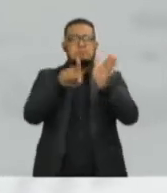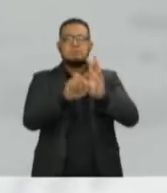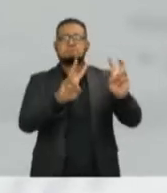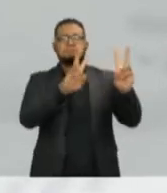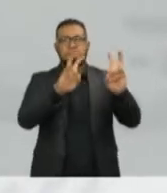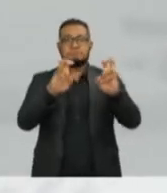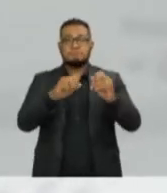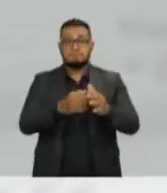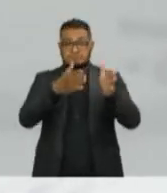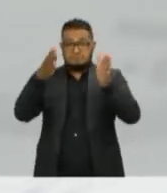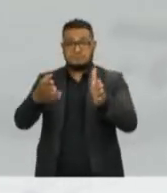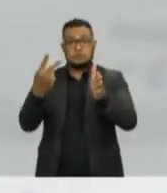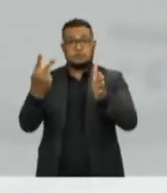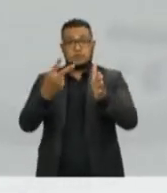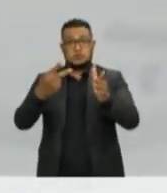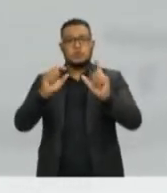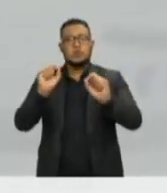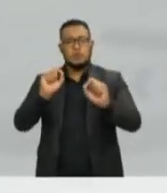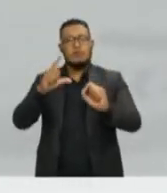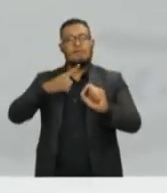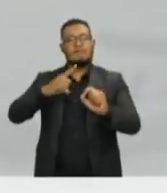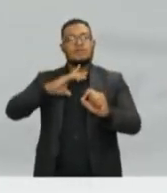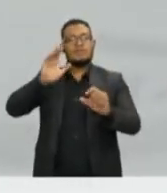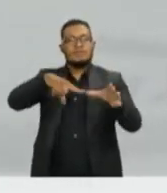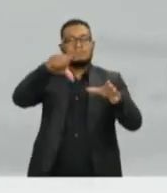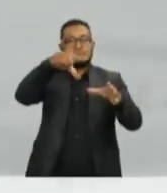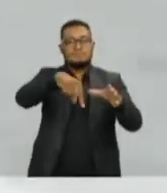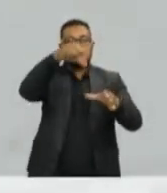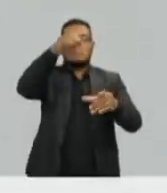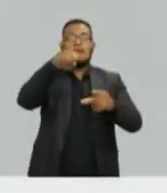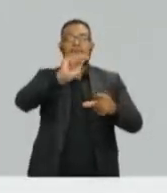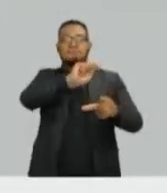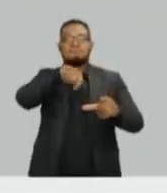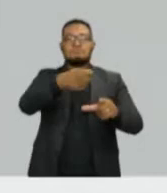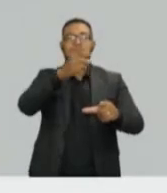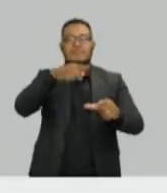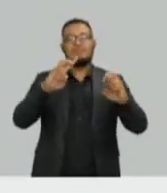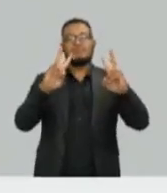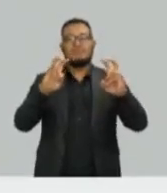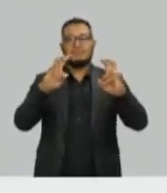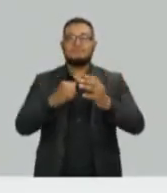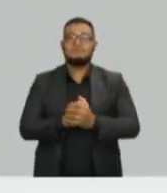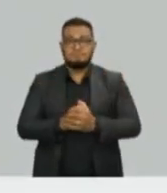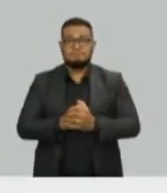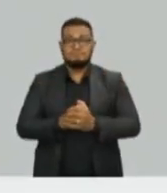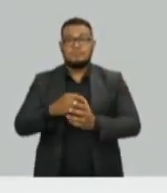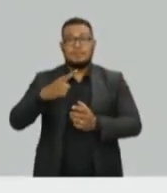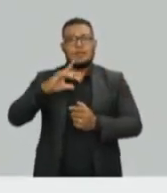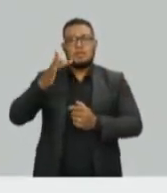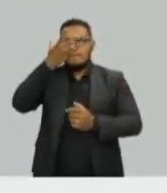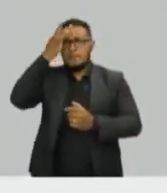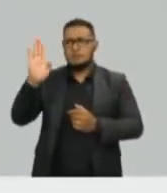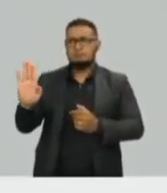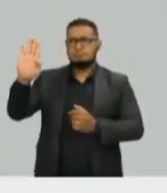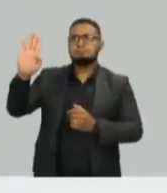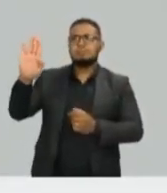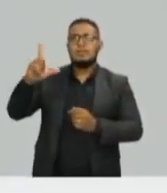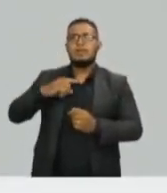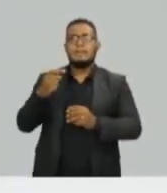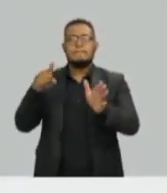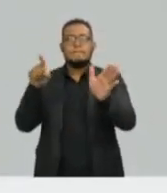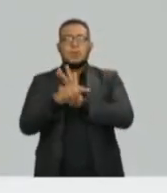No segundo bloco, os temas serão determinados por sorteio. Os candidatos terão 30 segundos para pergunta,